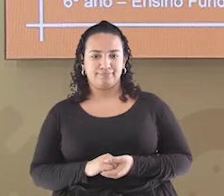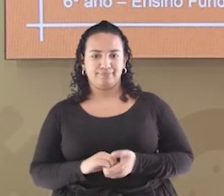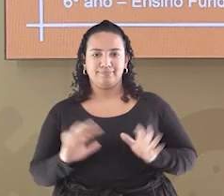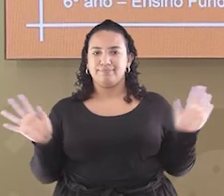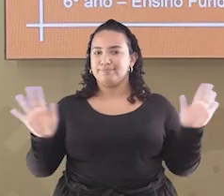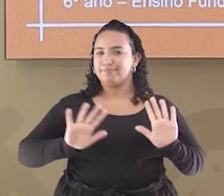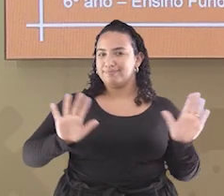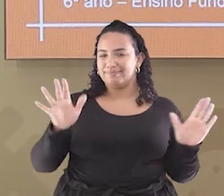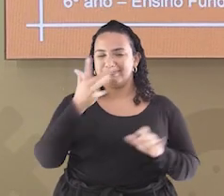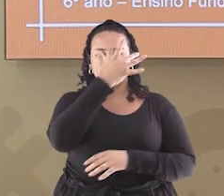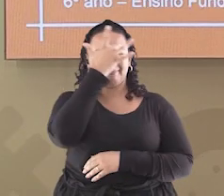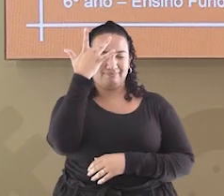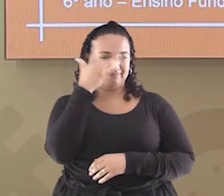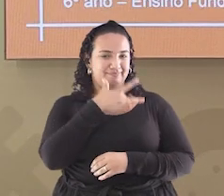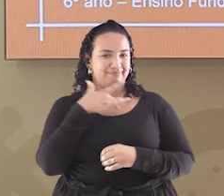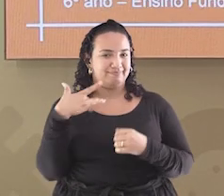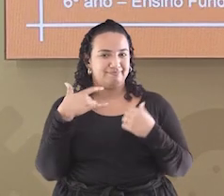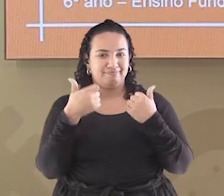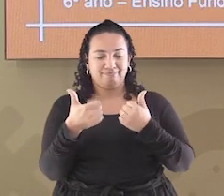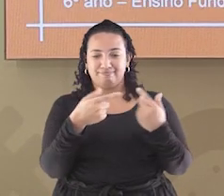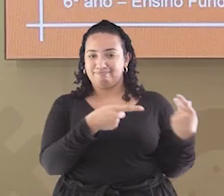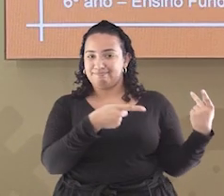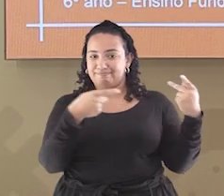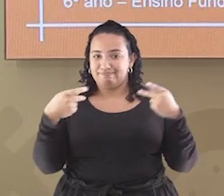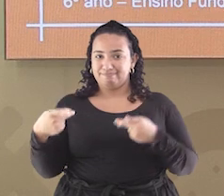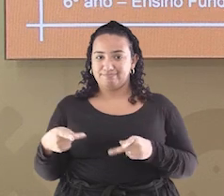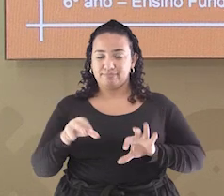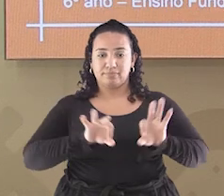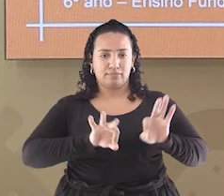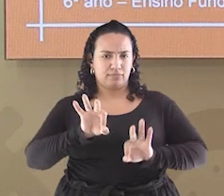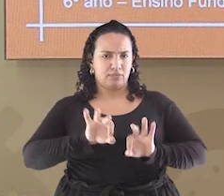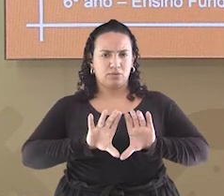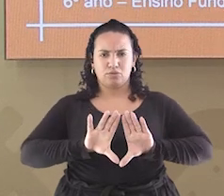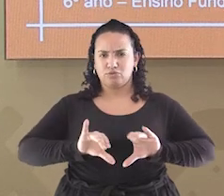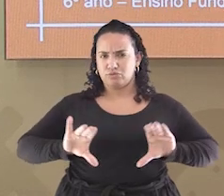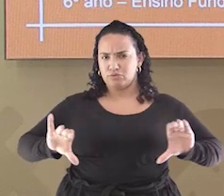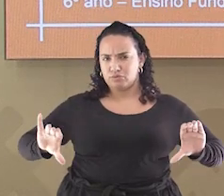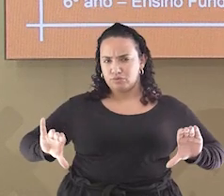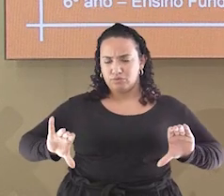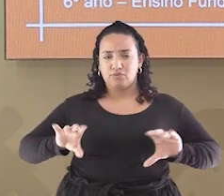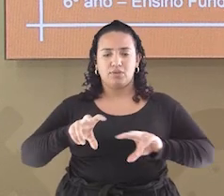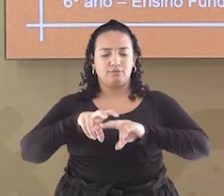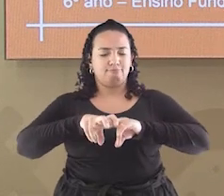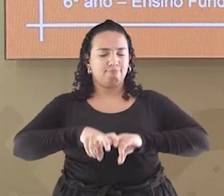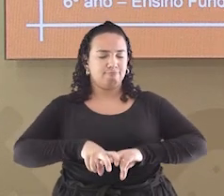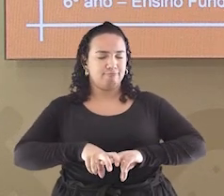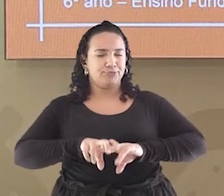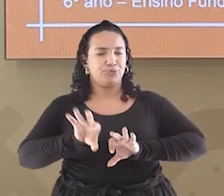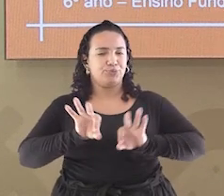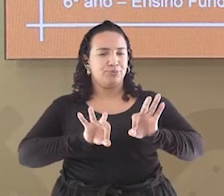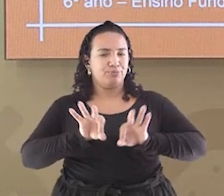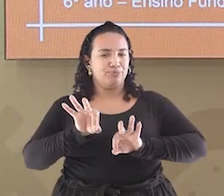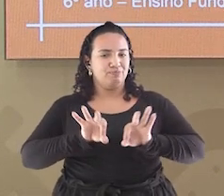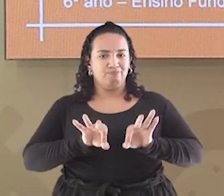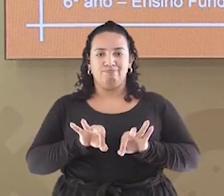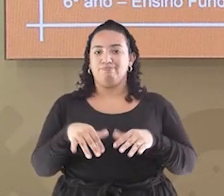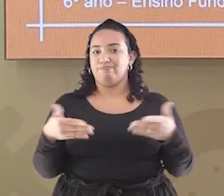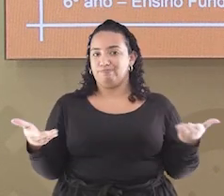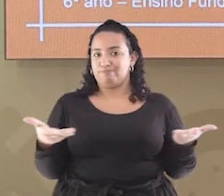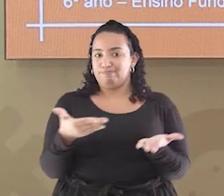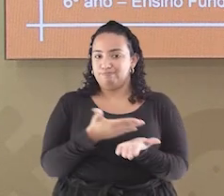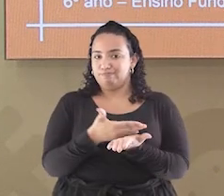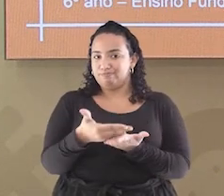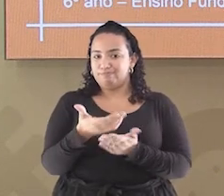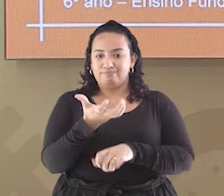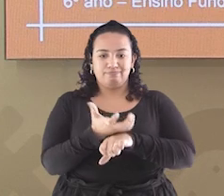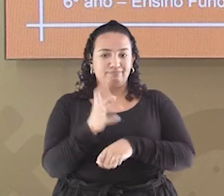Olá pessoal, tudo bem? Sejam bem-vindos. Arrasta a poltrona ou a sua cadeira se acomode no seu cantinho preferido que vai começar a